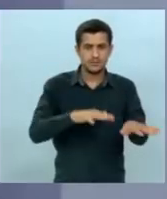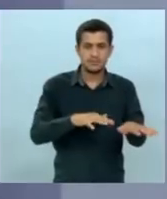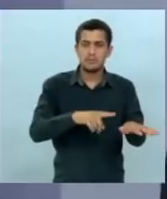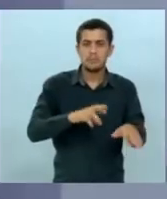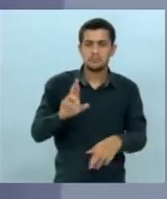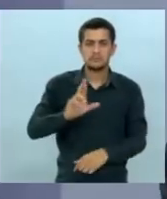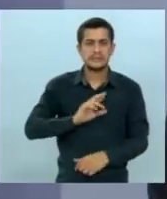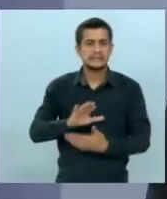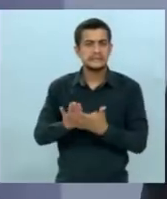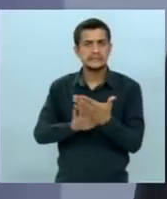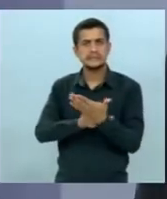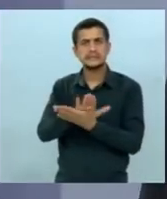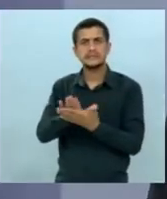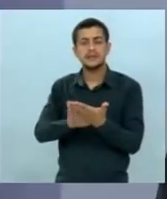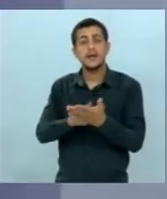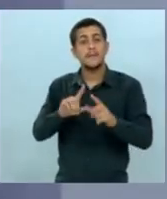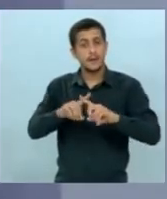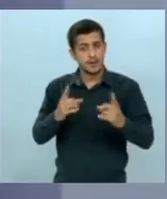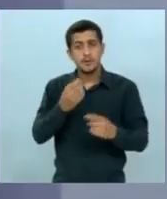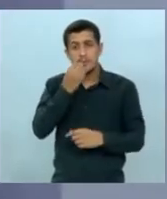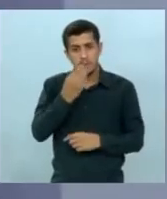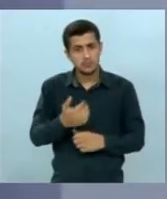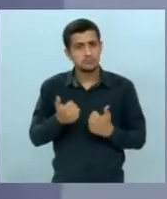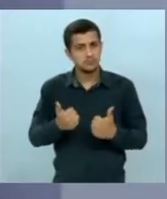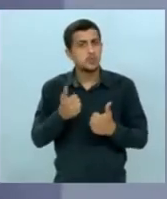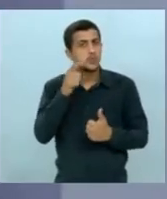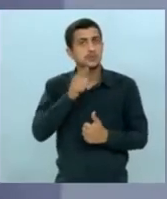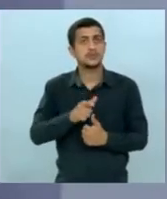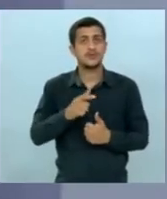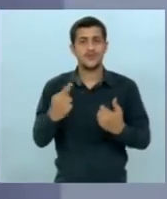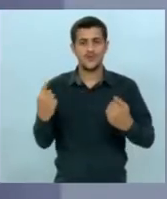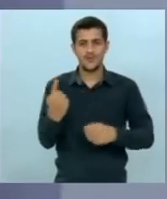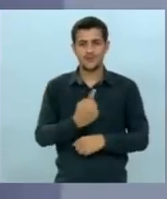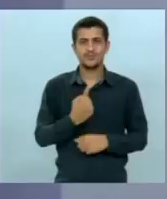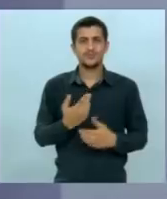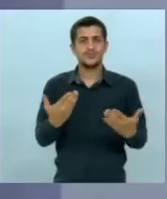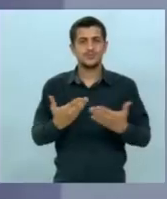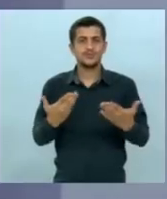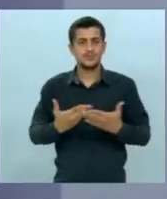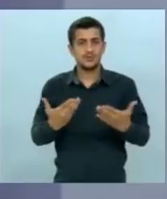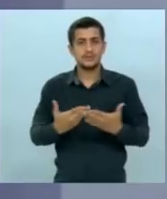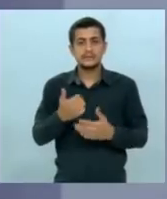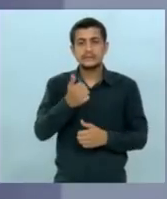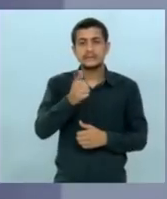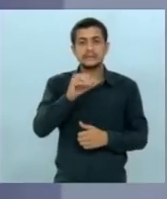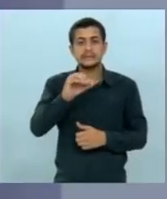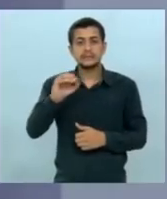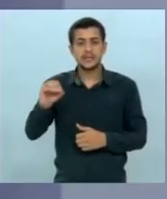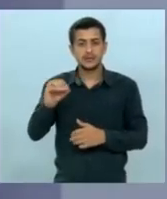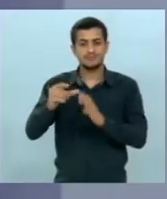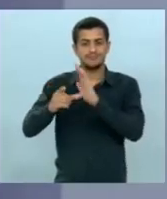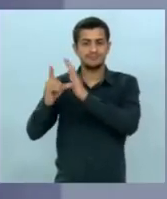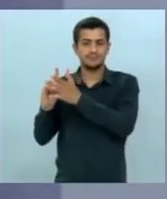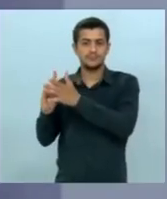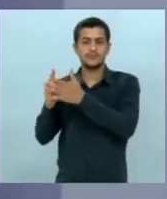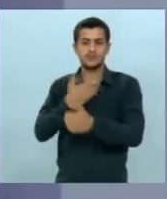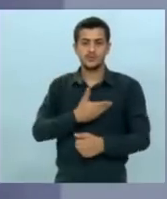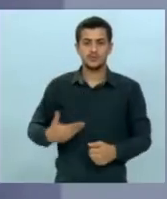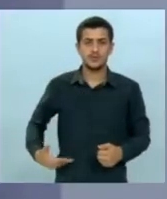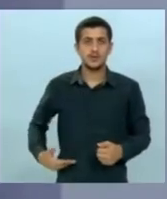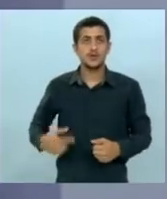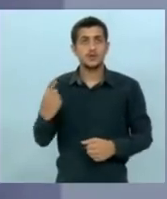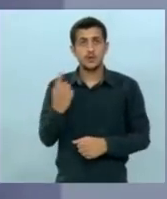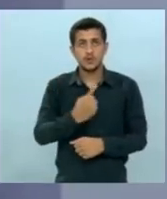resposta. Mas acho que isso é uma boa saída, candidato. Nós temos hoje mais de 100 propriedades invadidas nos governos anteriores e se nós